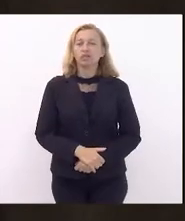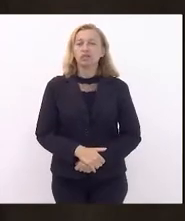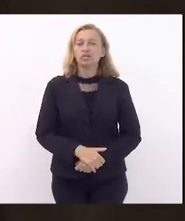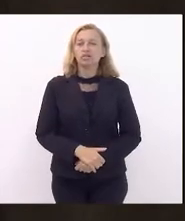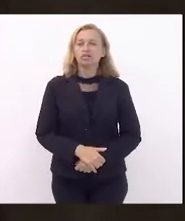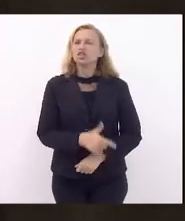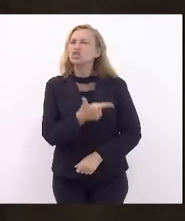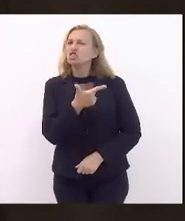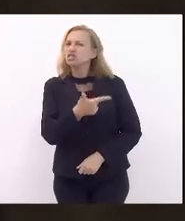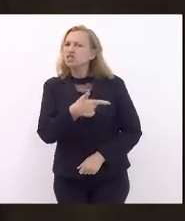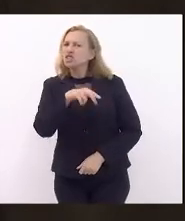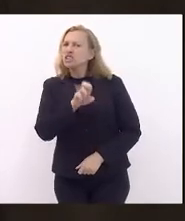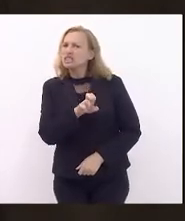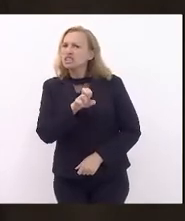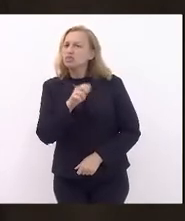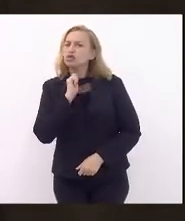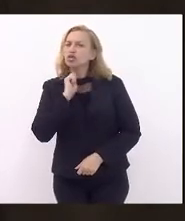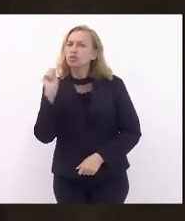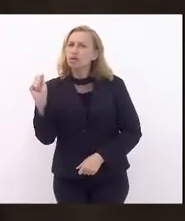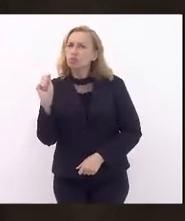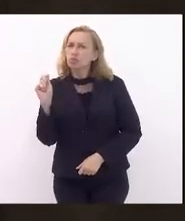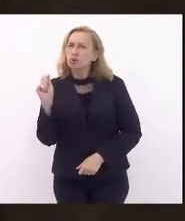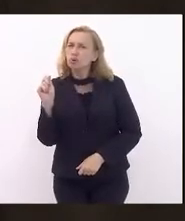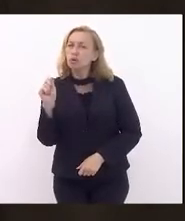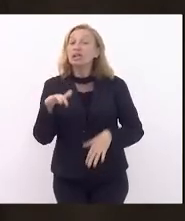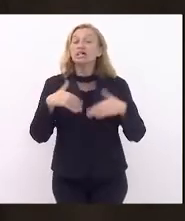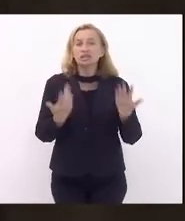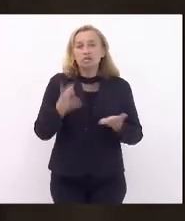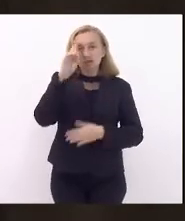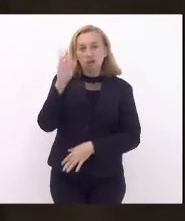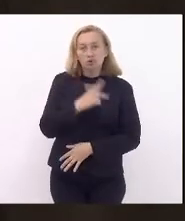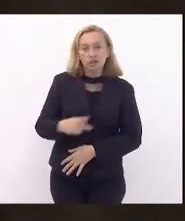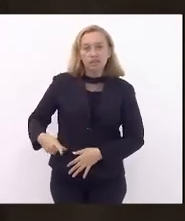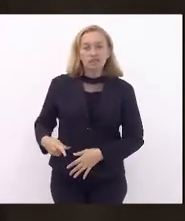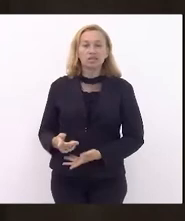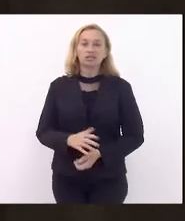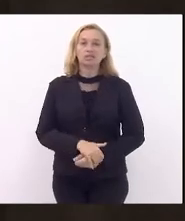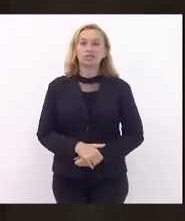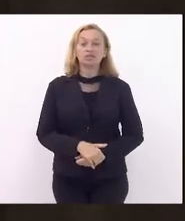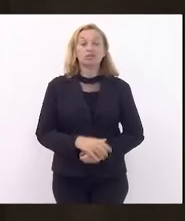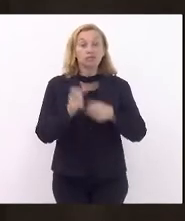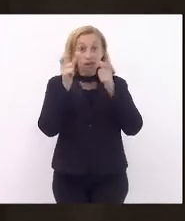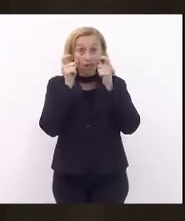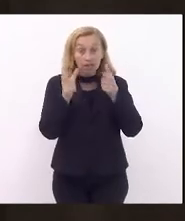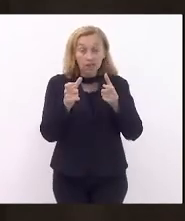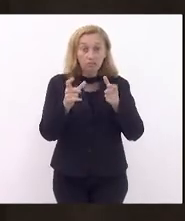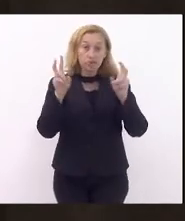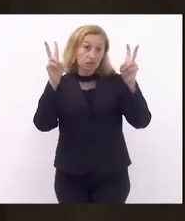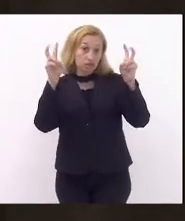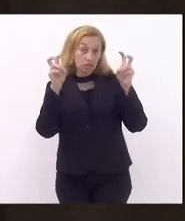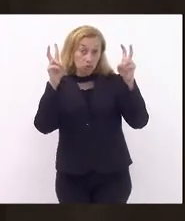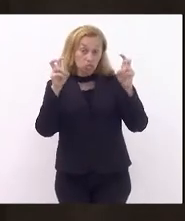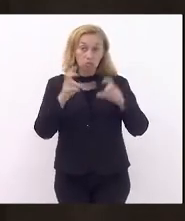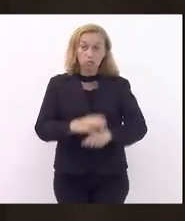dia 25 de abril. Então, senhor presidente, a gente tem que ficar atento a essa questão,